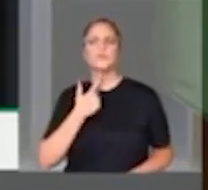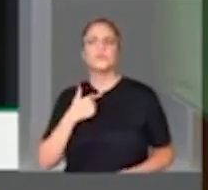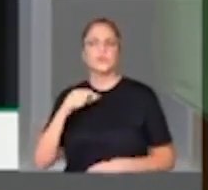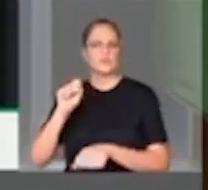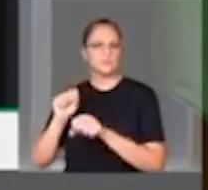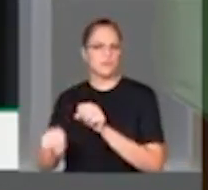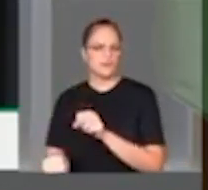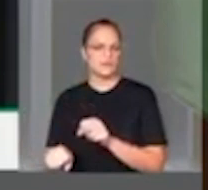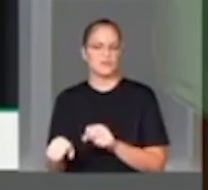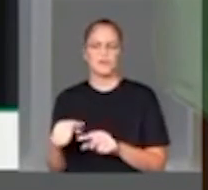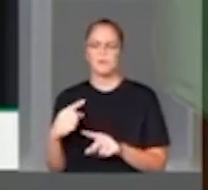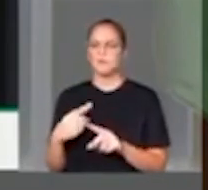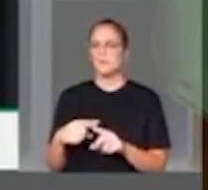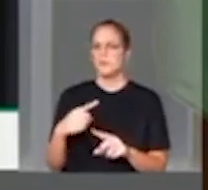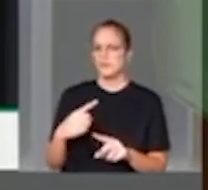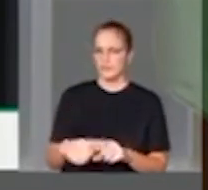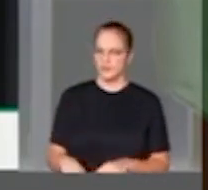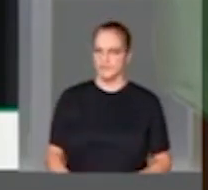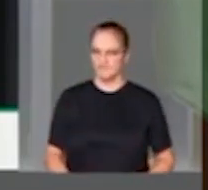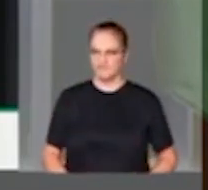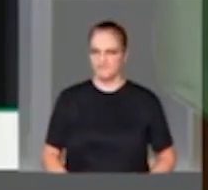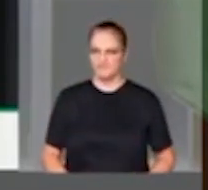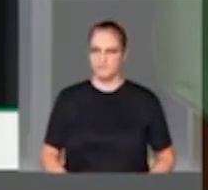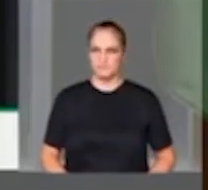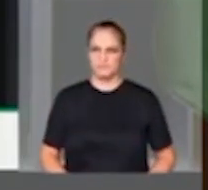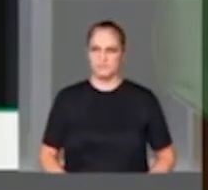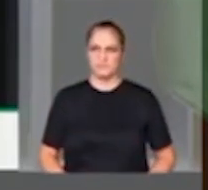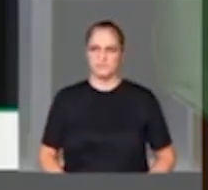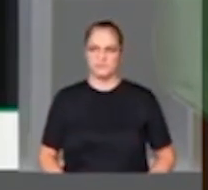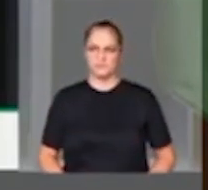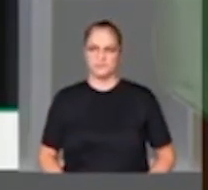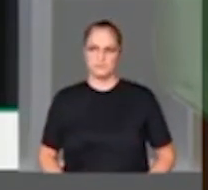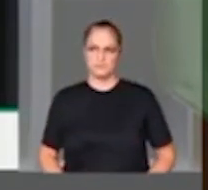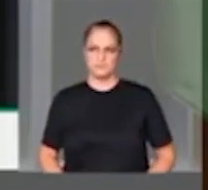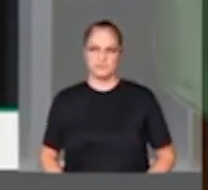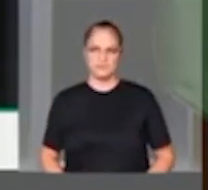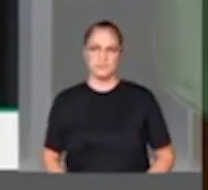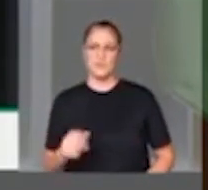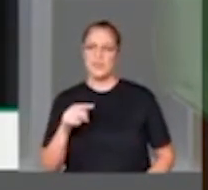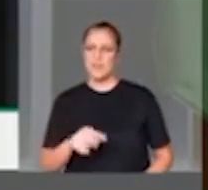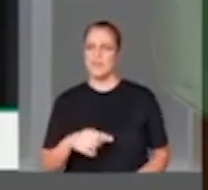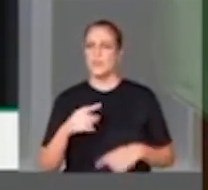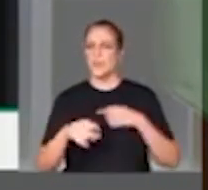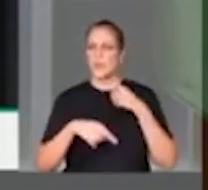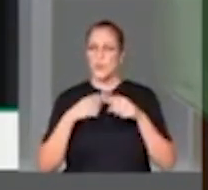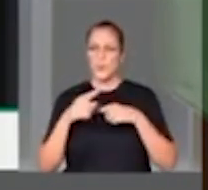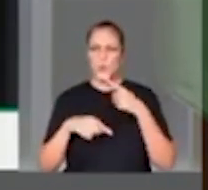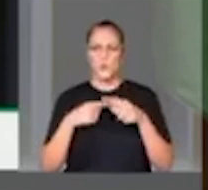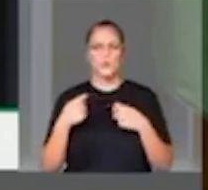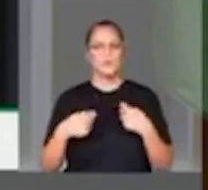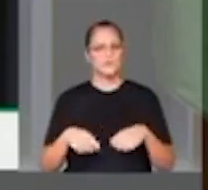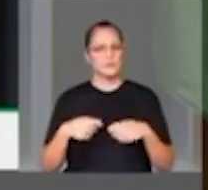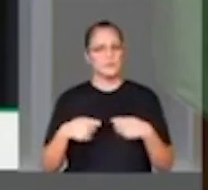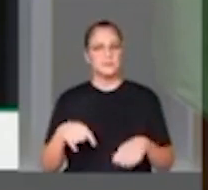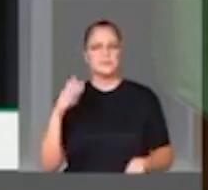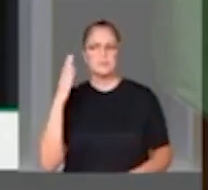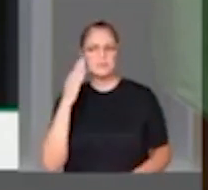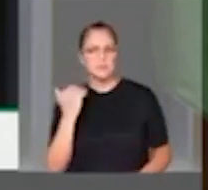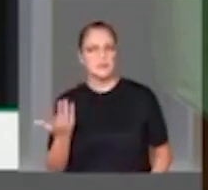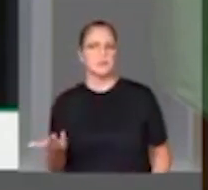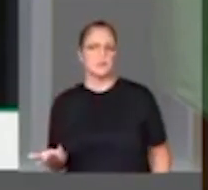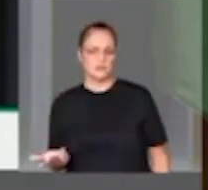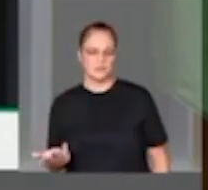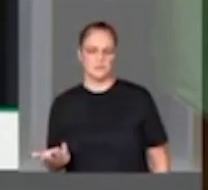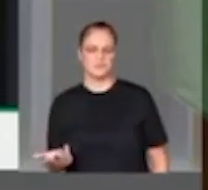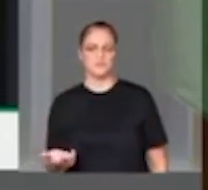determinou que esse crime ocorresse? Vocês, essas indagações precisam ser respondidas e que a polícia do Rio